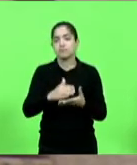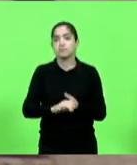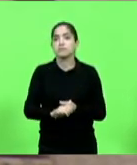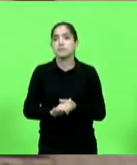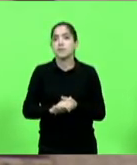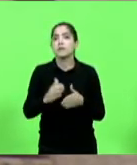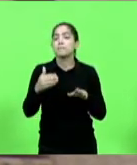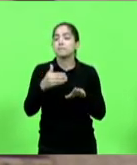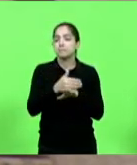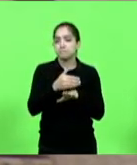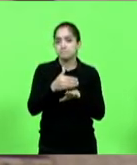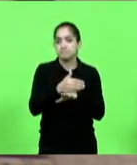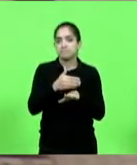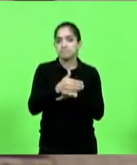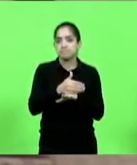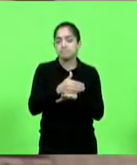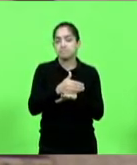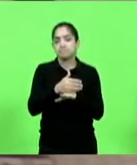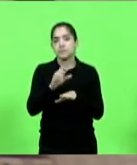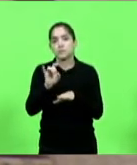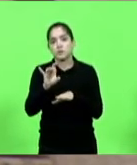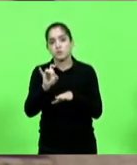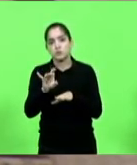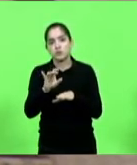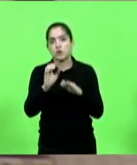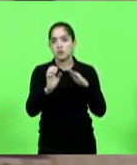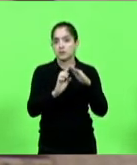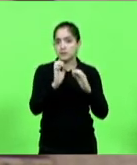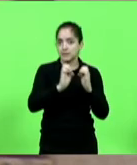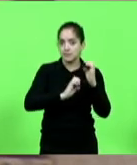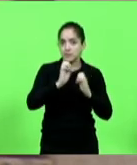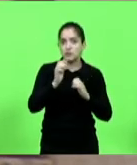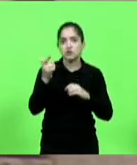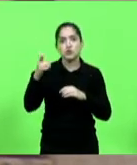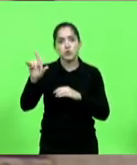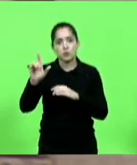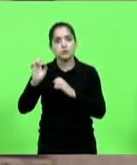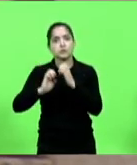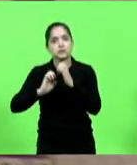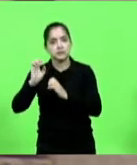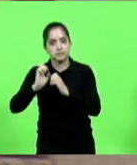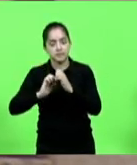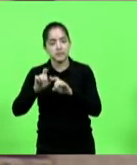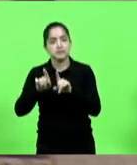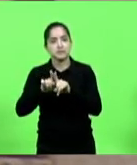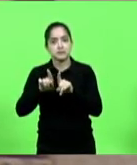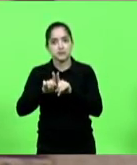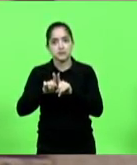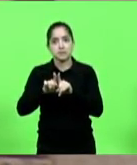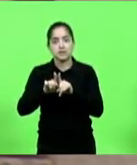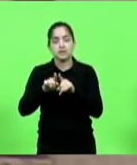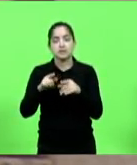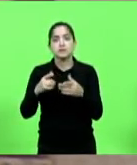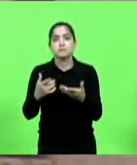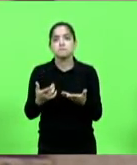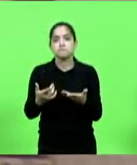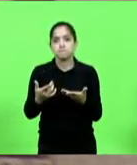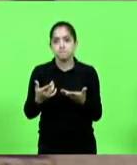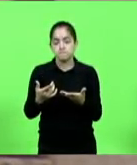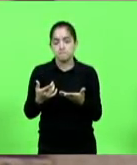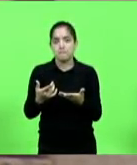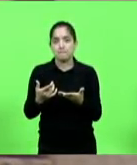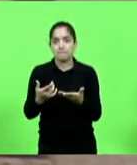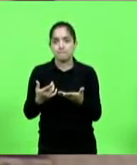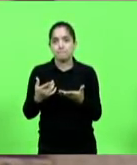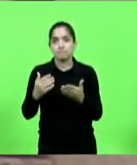pela participação, não apenas da WEG, mas de tantas outras empresas, que deixaram, além da sua